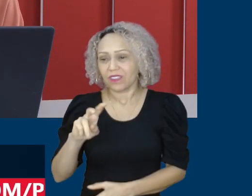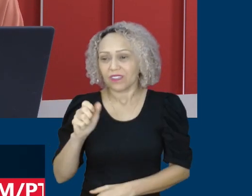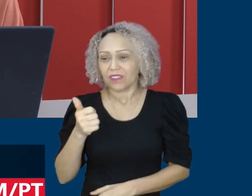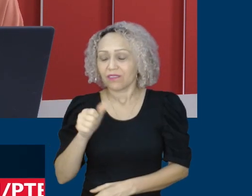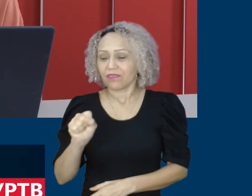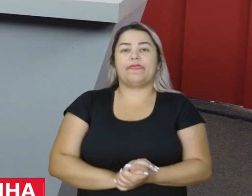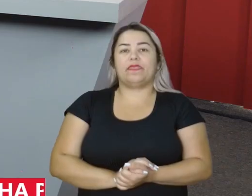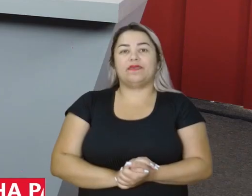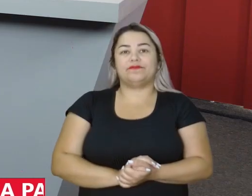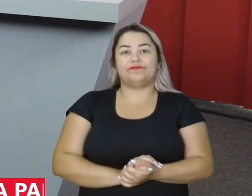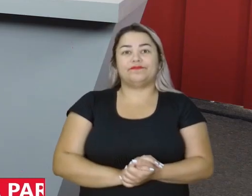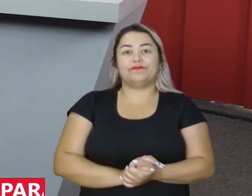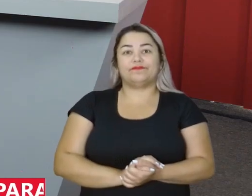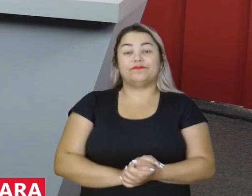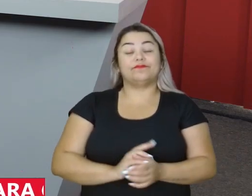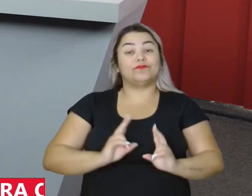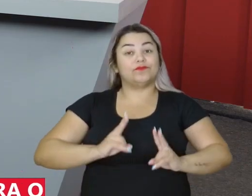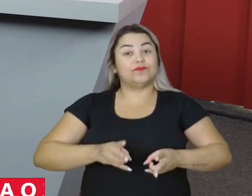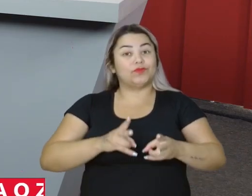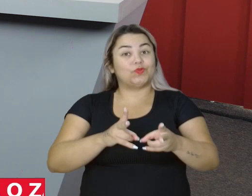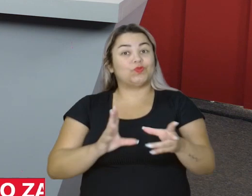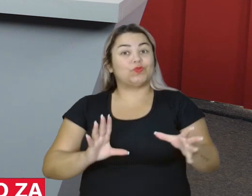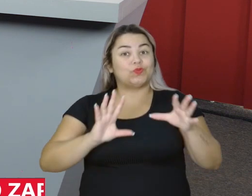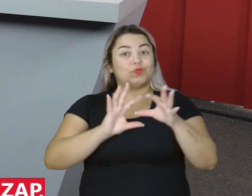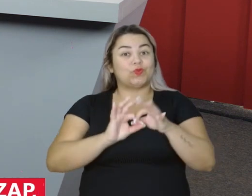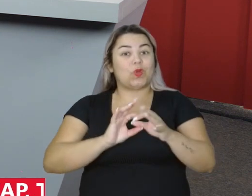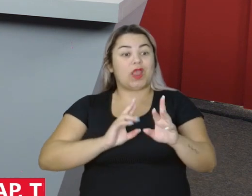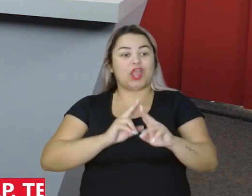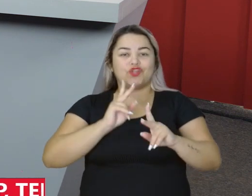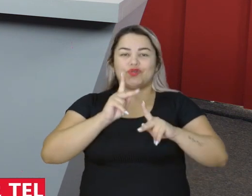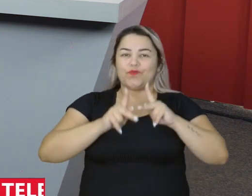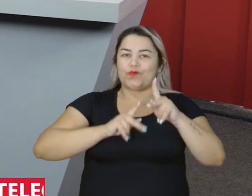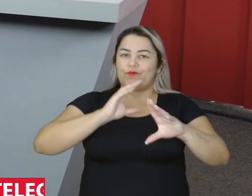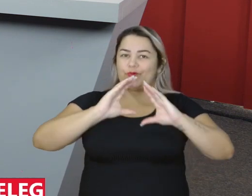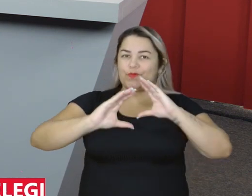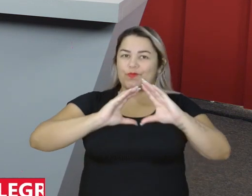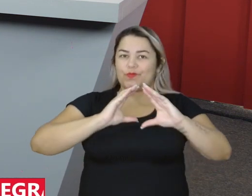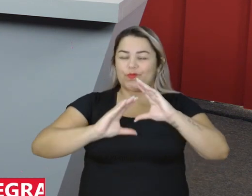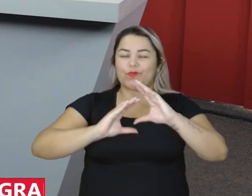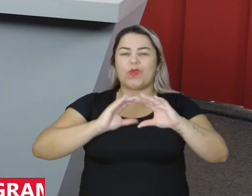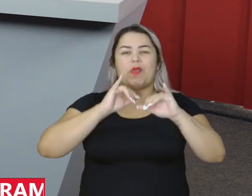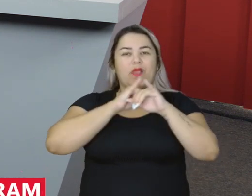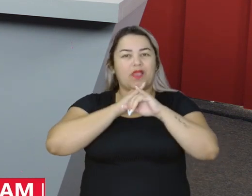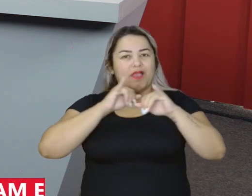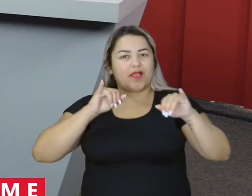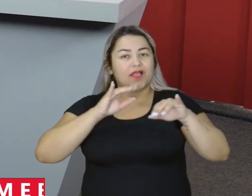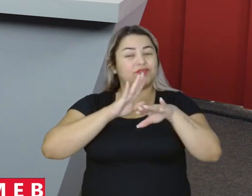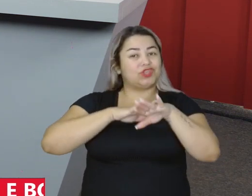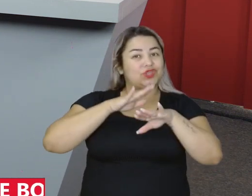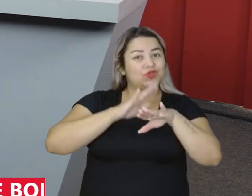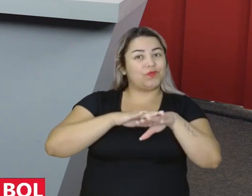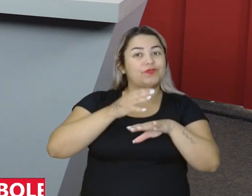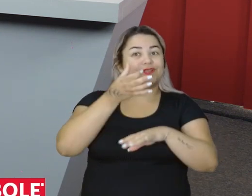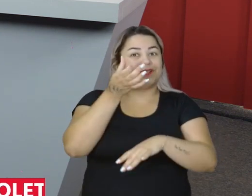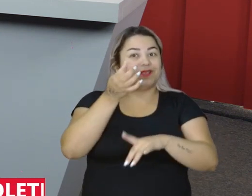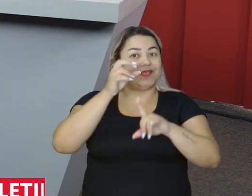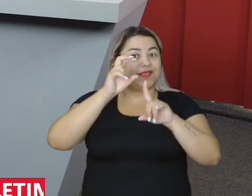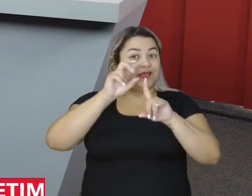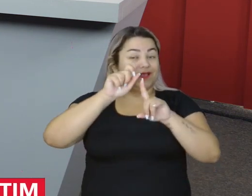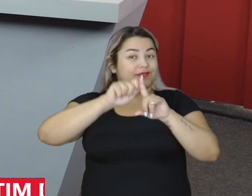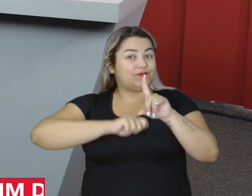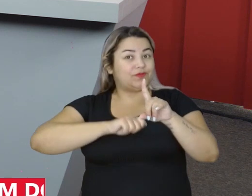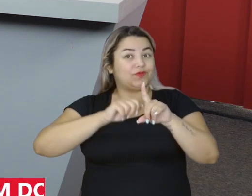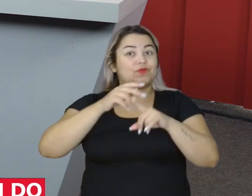maravilha e você segue em sintonia com a rede povo de comunicação para mais informações sobre os seis primeiros meses de